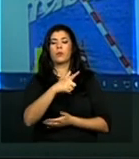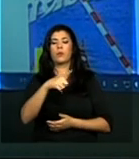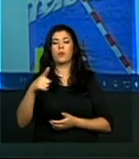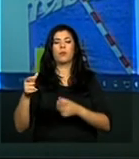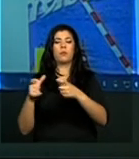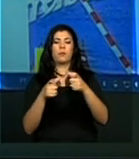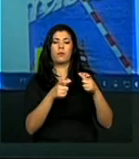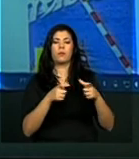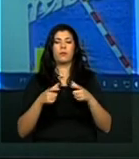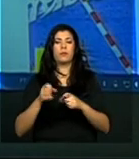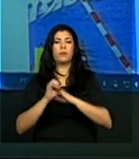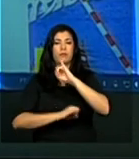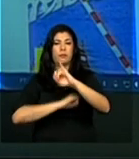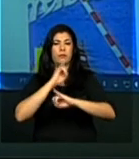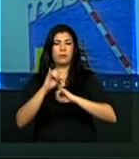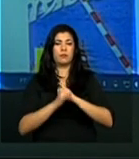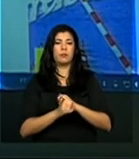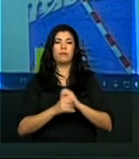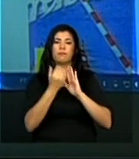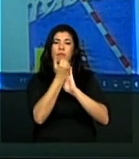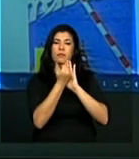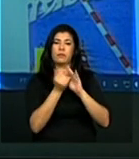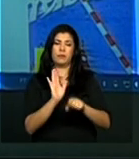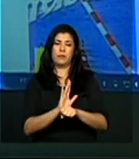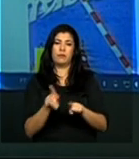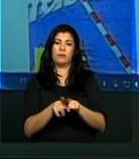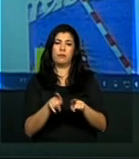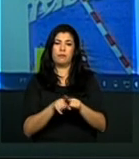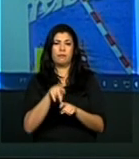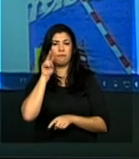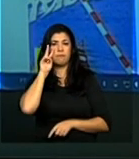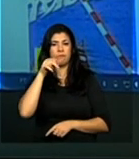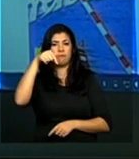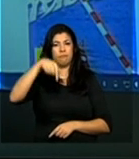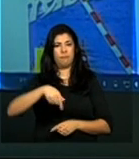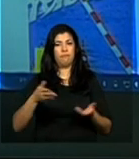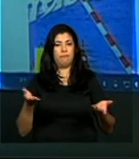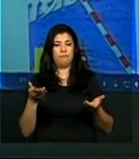lugares, em outros sites, sobre o filme. E assista aqui.